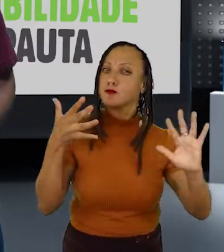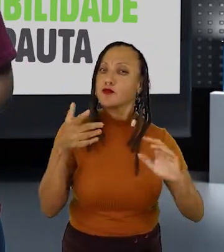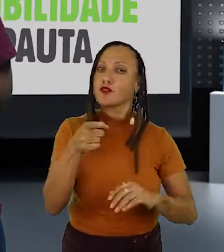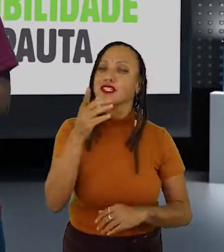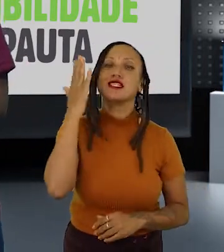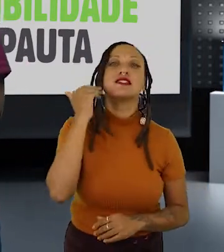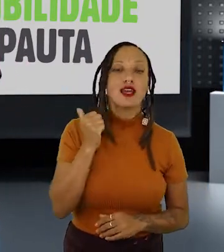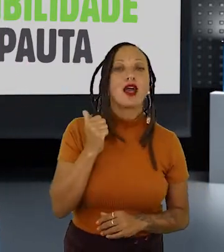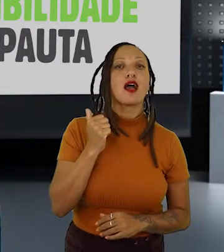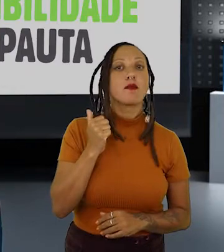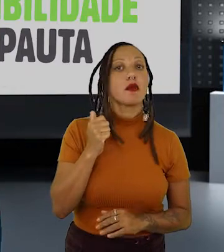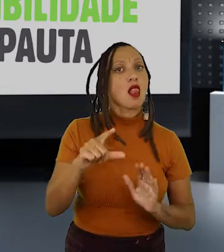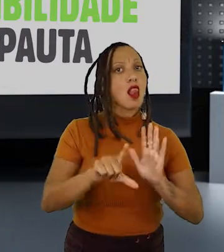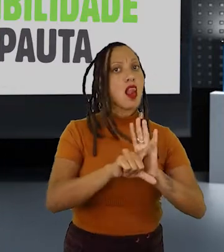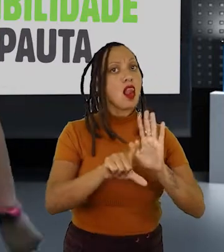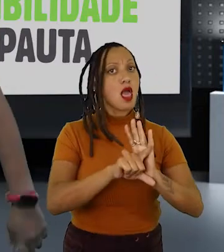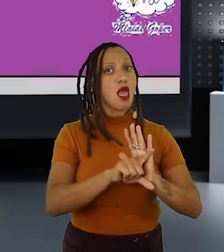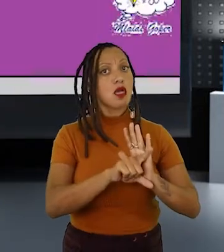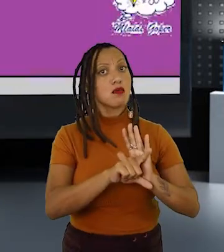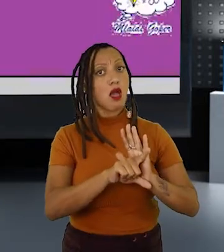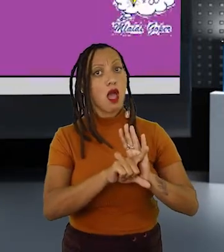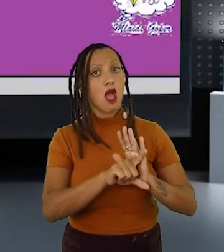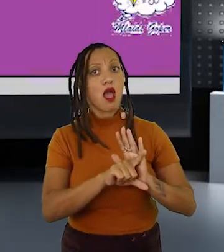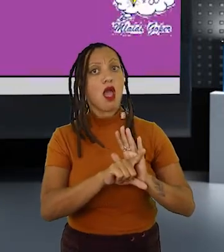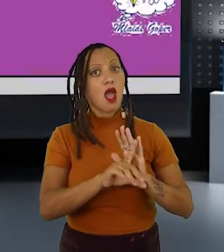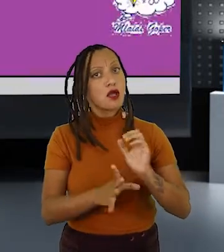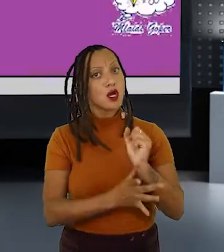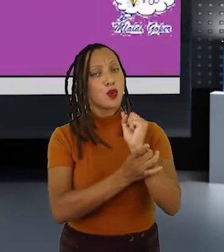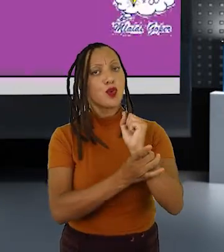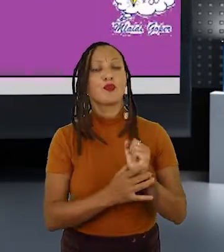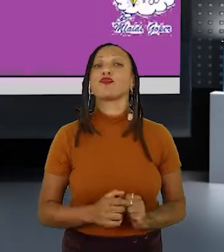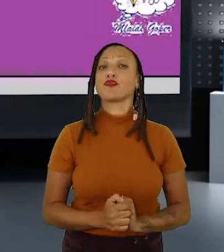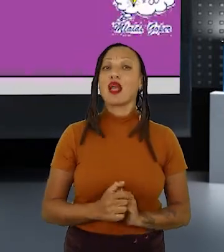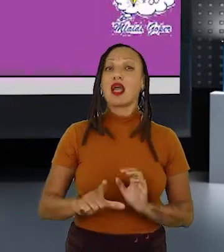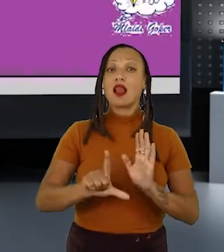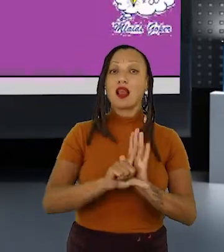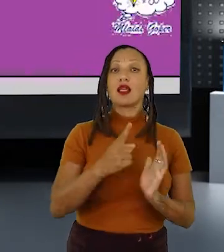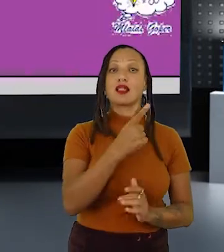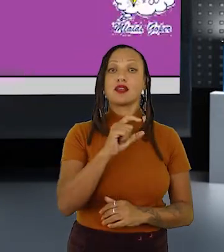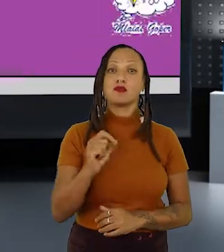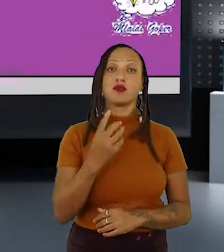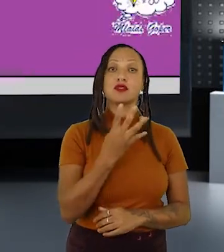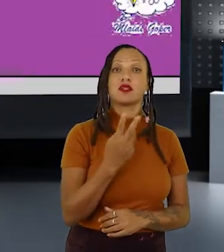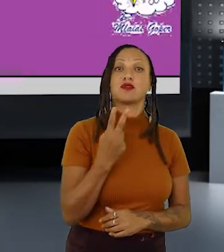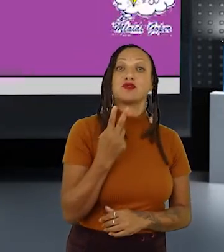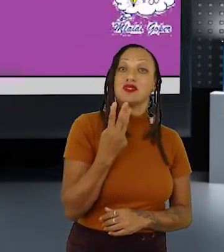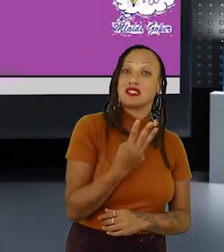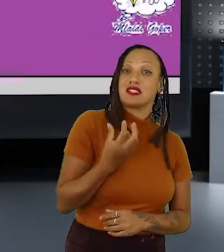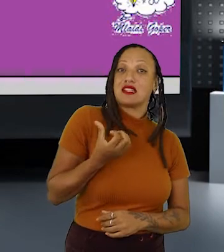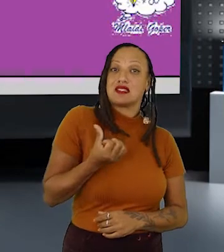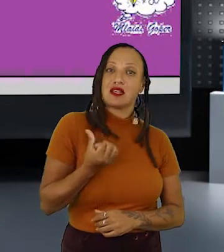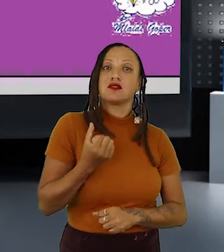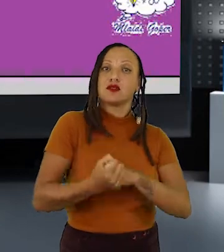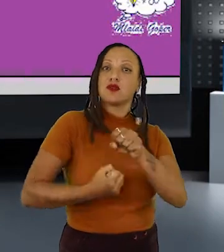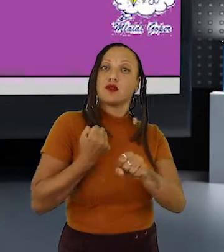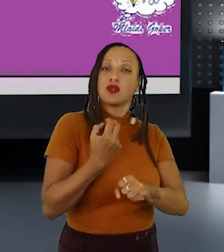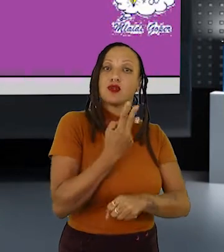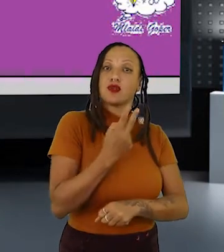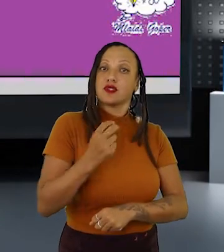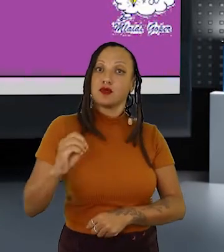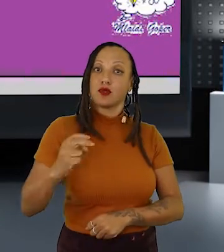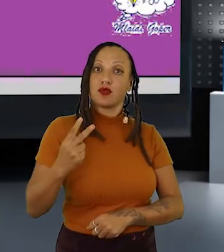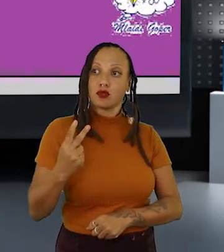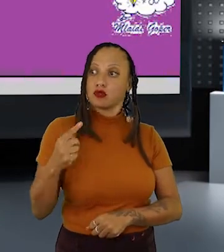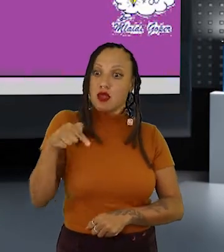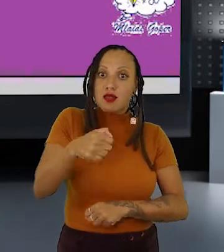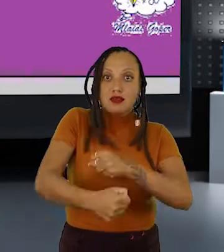Mas você sabia que ela é garantida por lei? Trata-se da Lei nº 10.436, de 2002, que esse